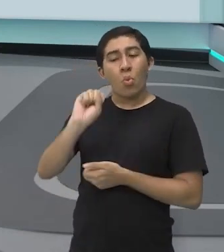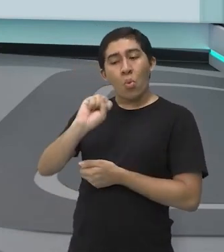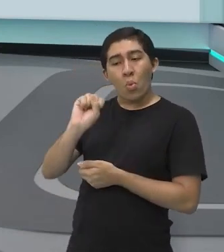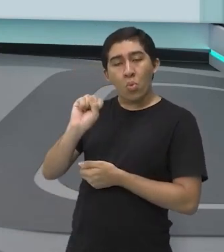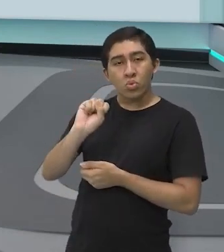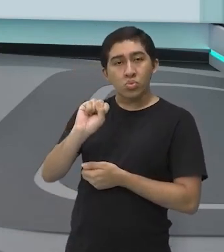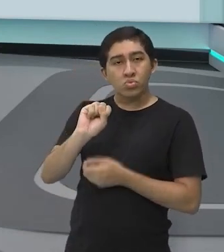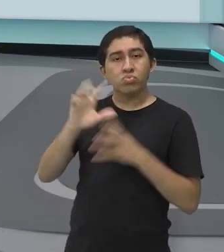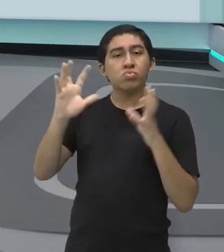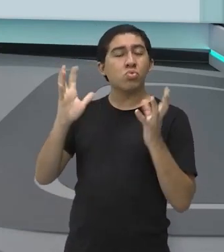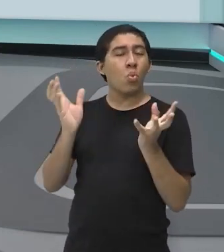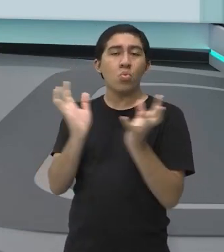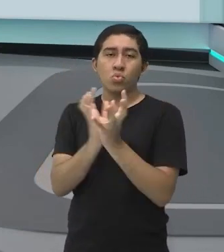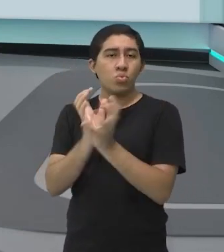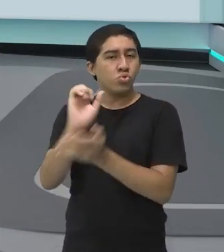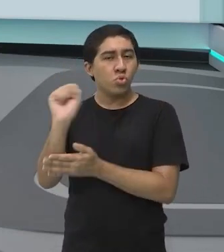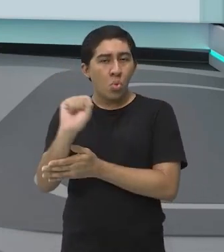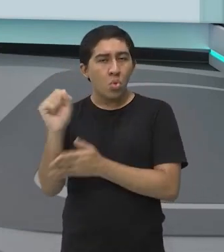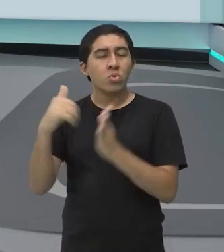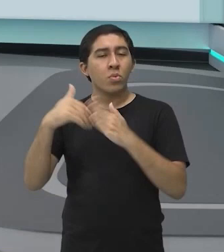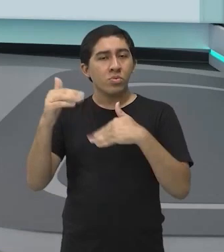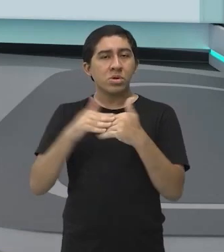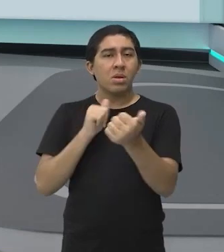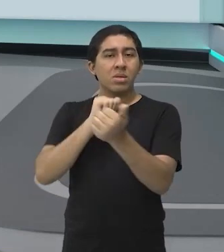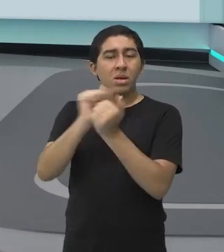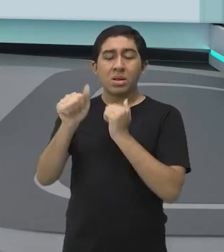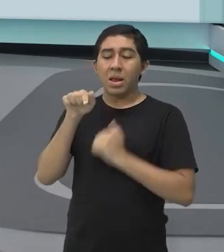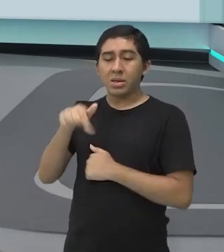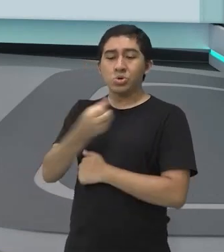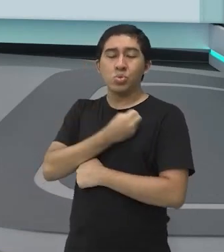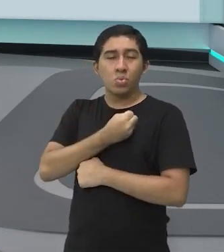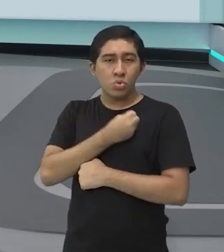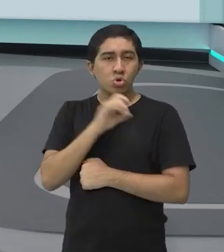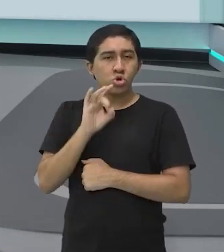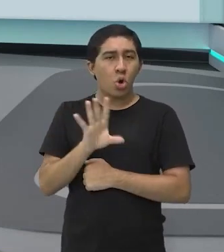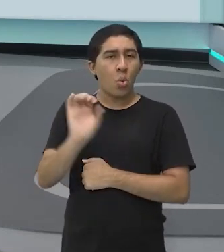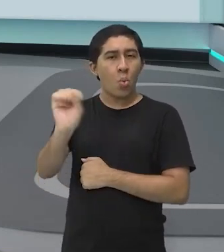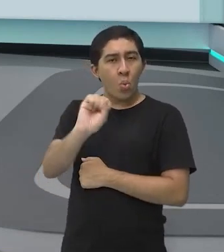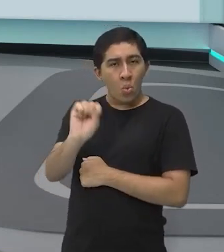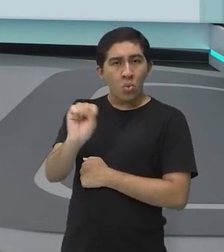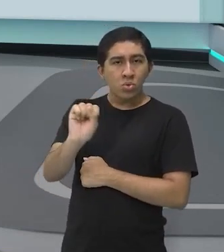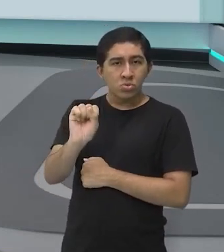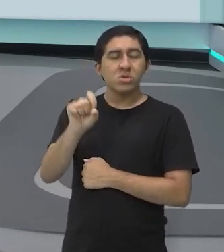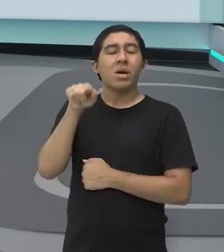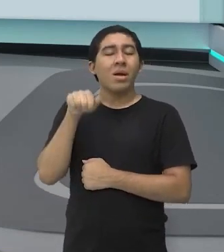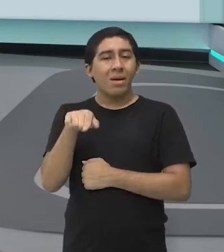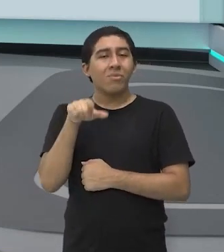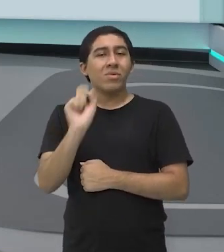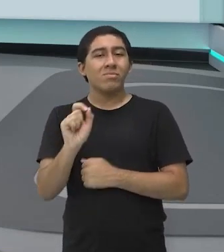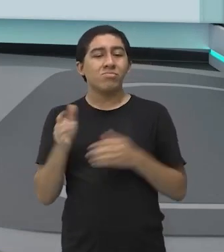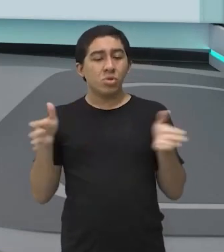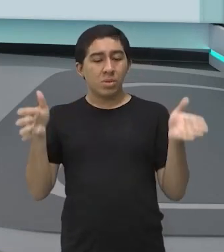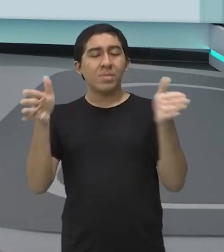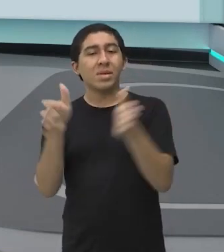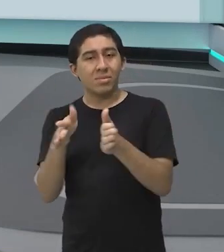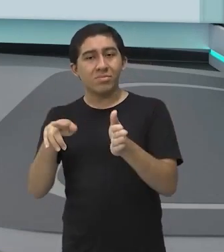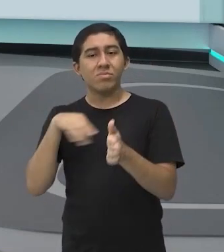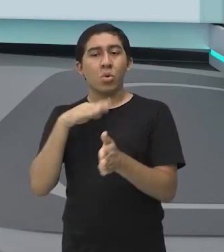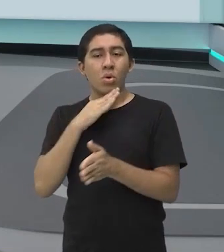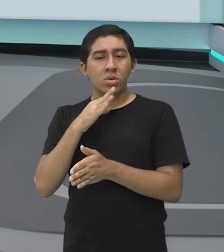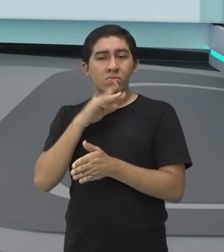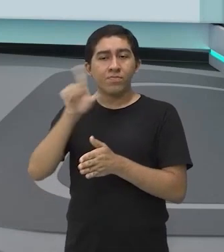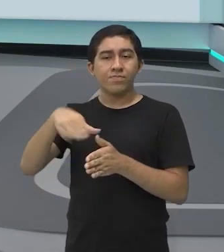atletas. E aí, esse número de atletas, embora seja só 8 por corrida, ele é um número limitado, que a gente conhece na próxima